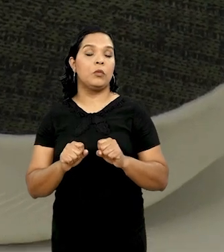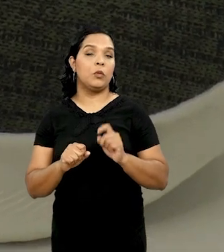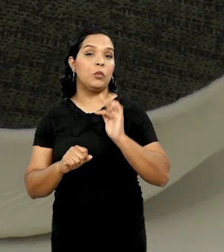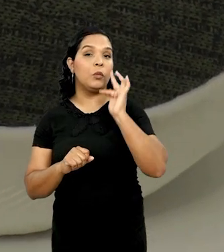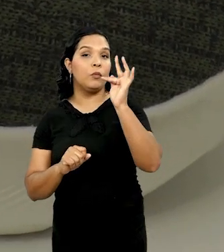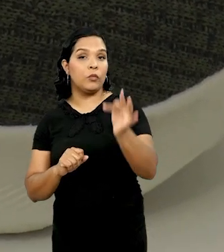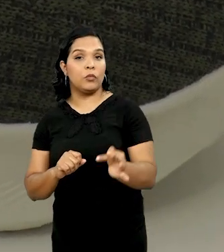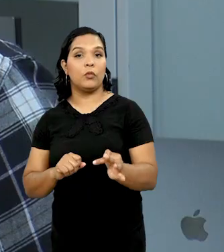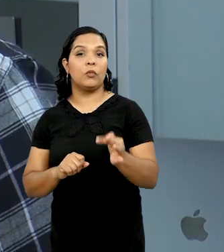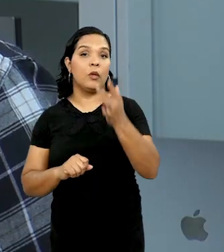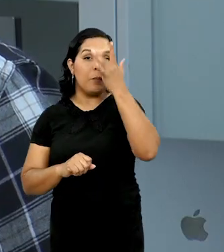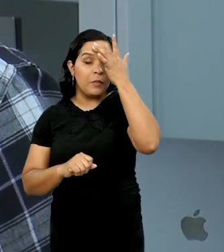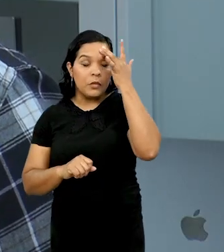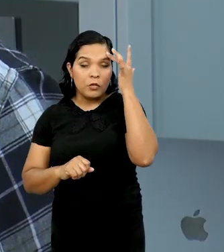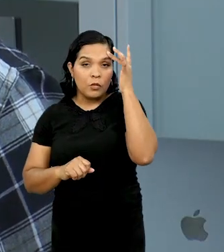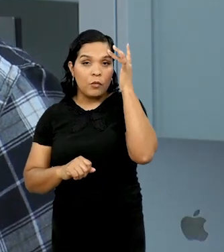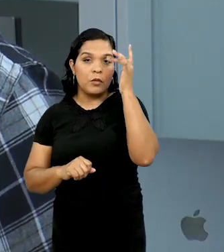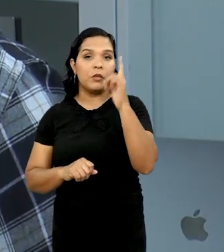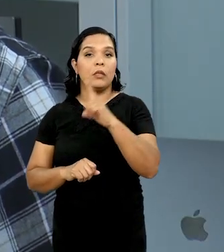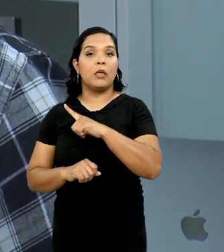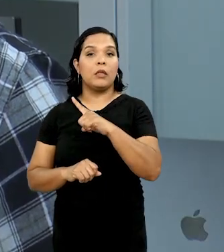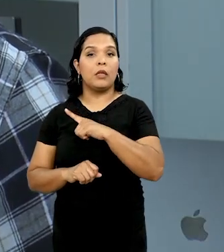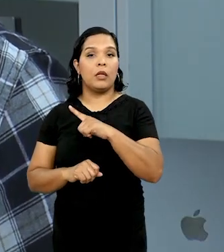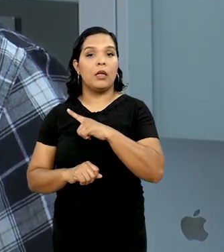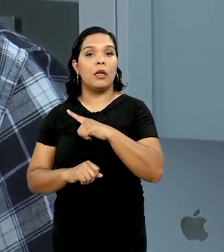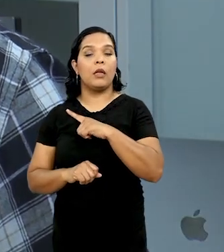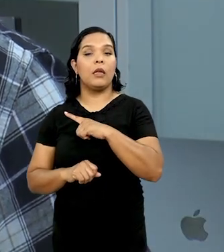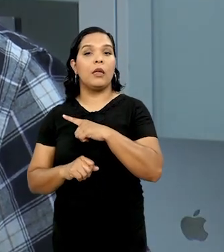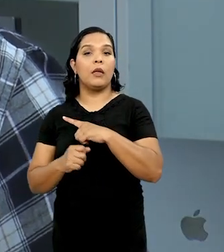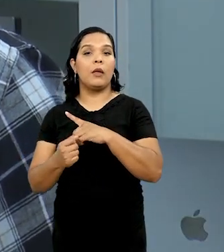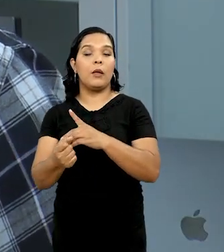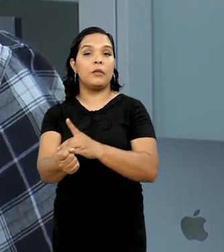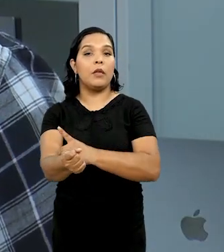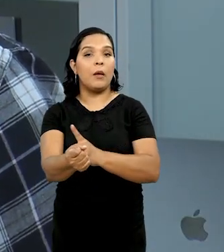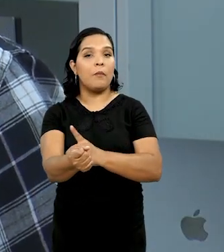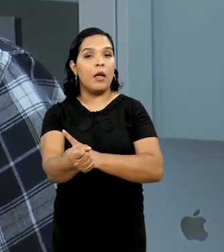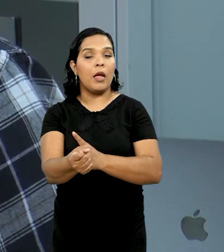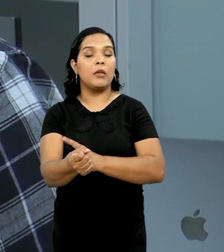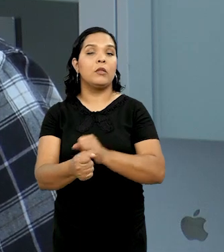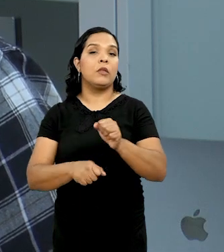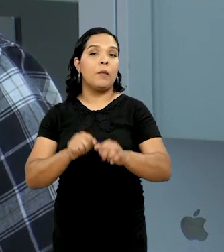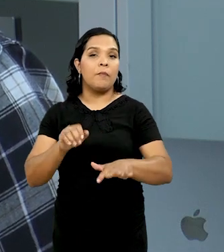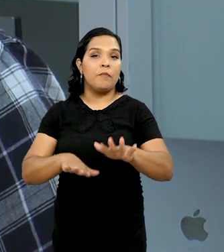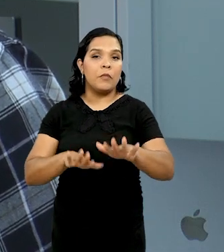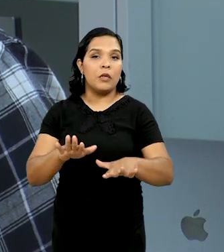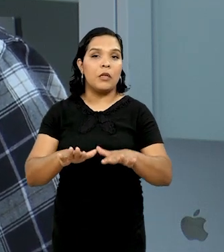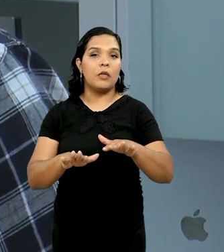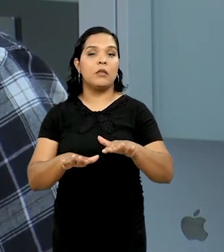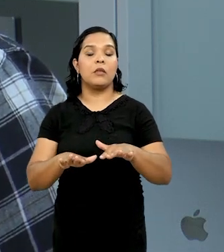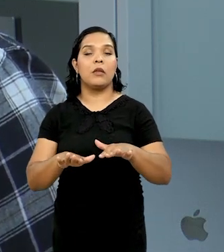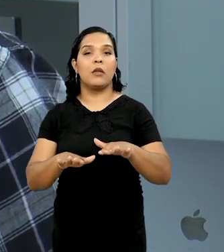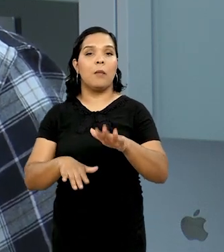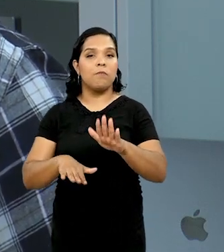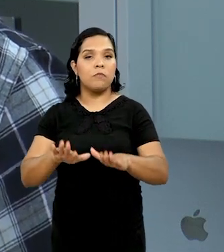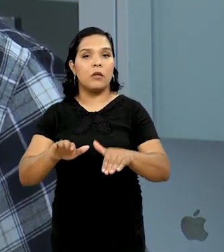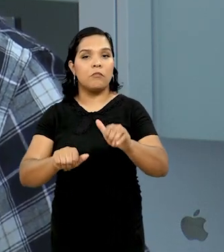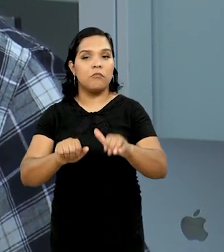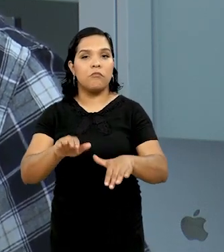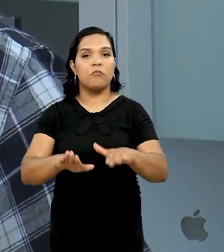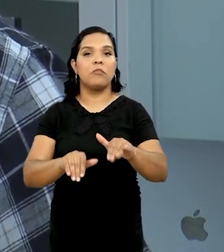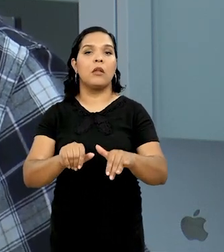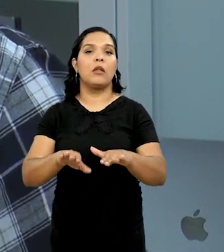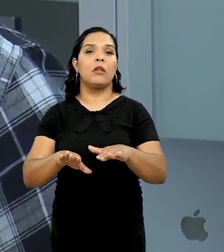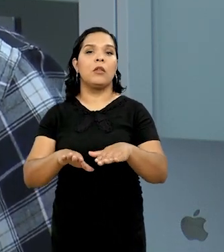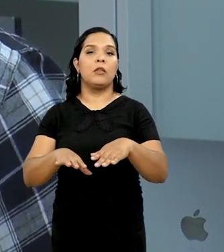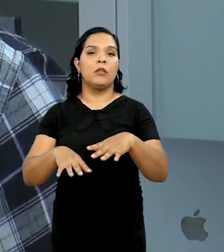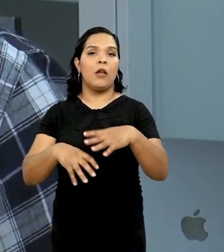no futuro para indivíduos com neuropatia diabética, que pisam em pontos de pressão no pé